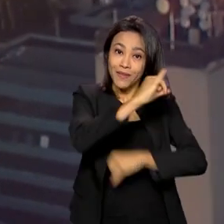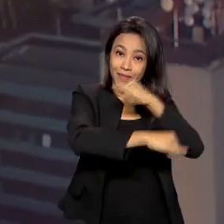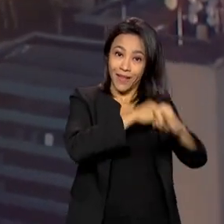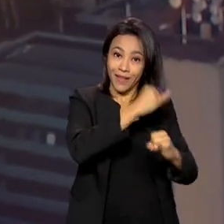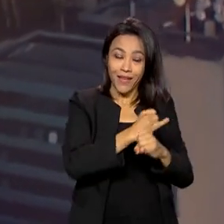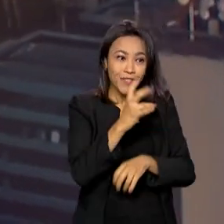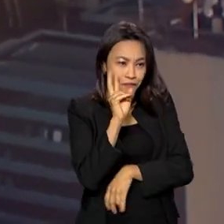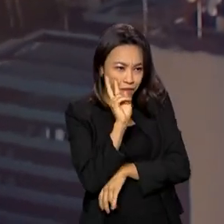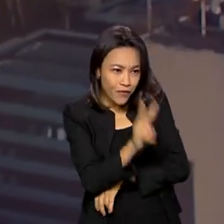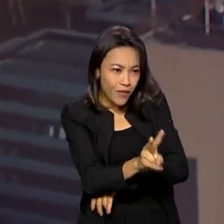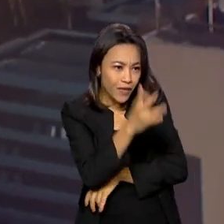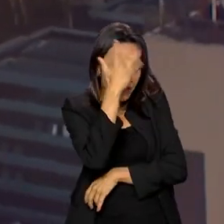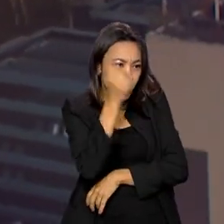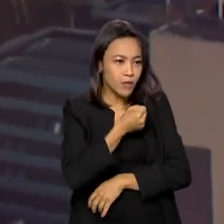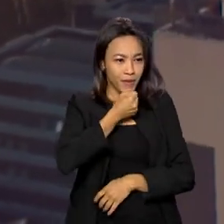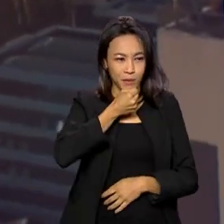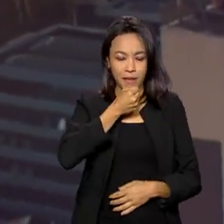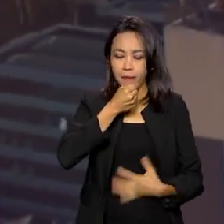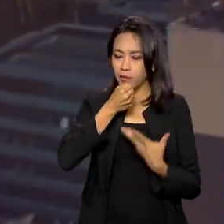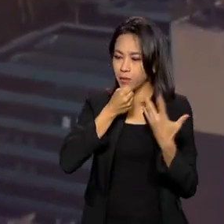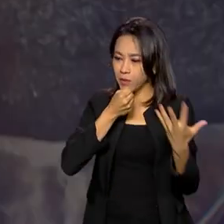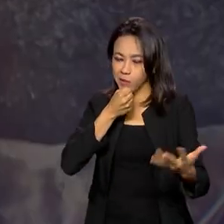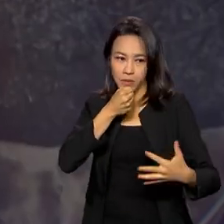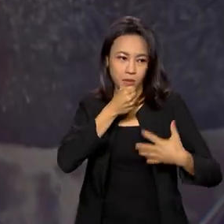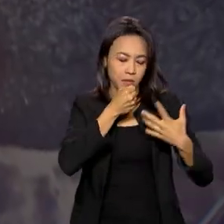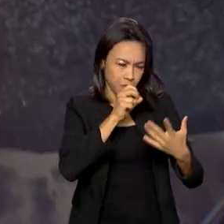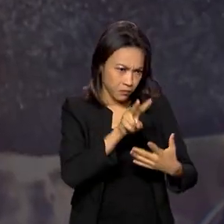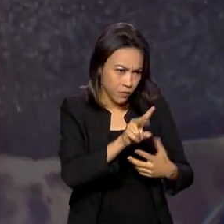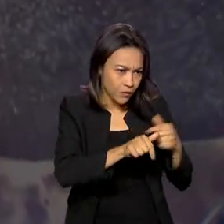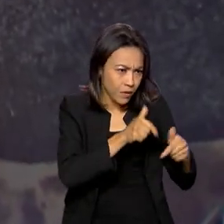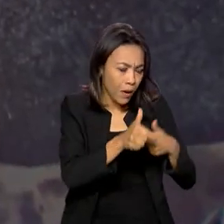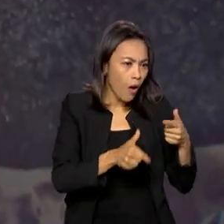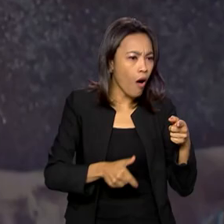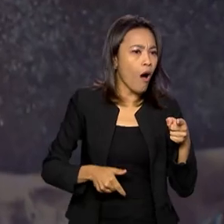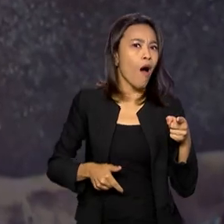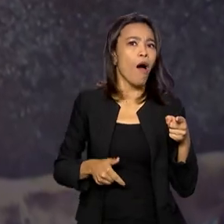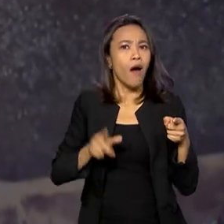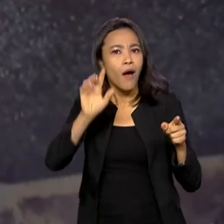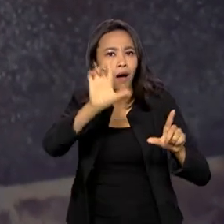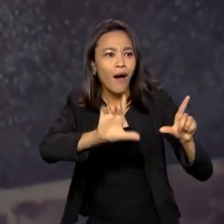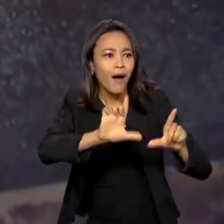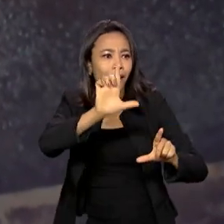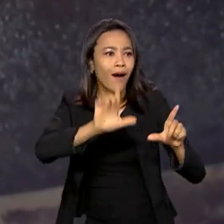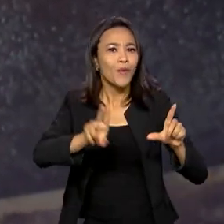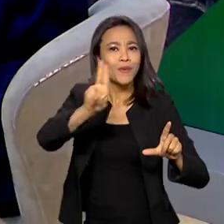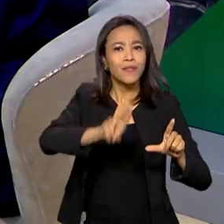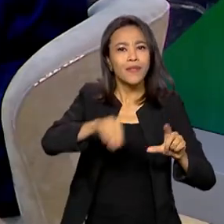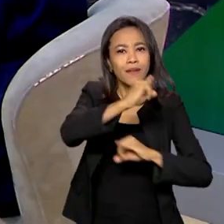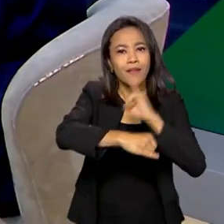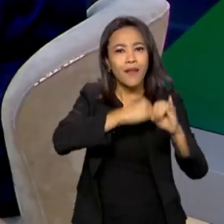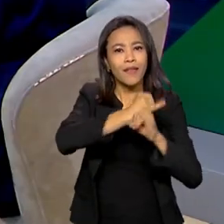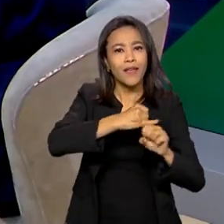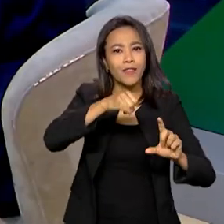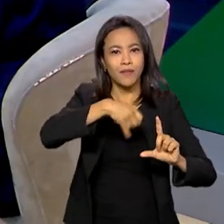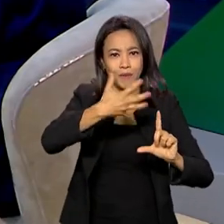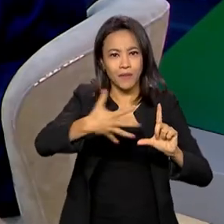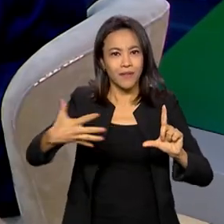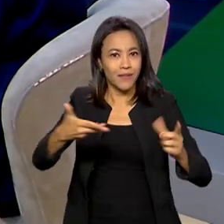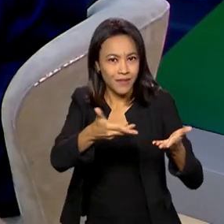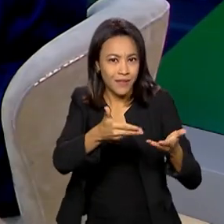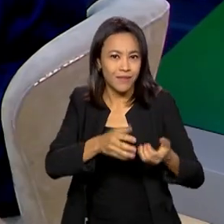vendo os seus comunicadores durante o trabalho por meio do streaming da internet. É verdade.